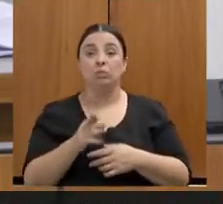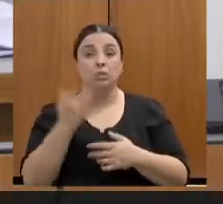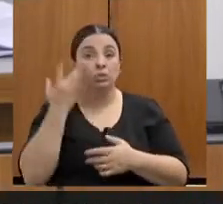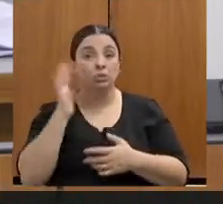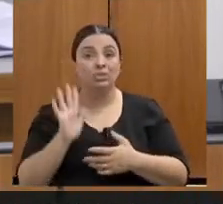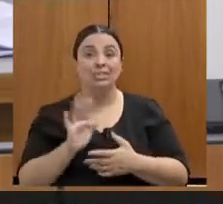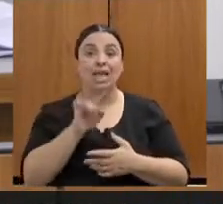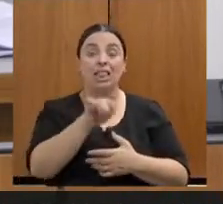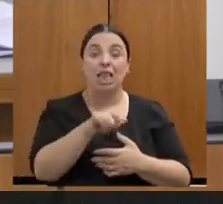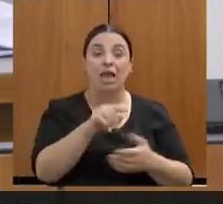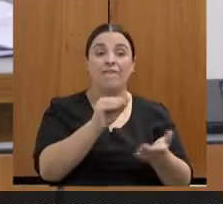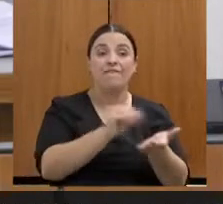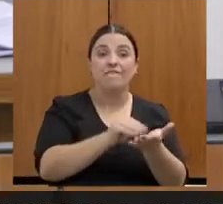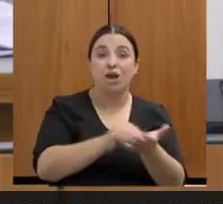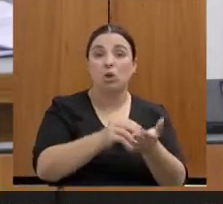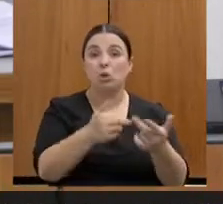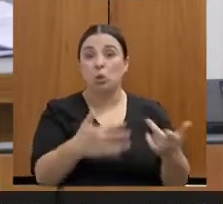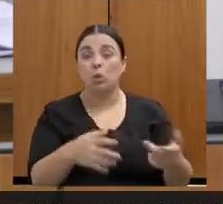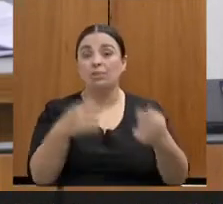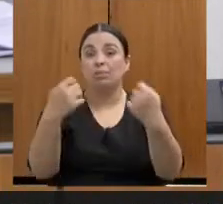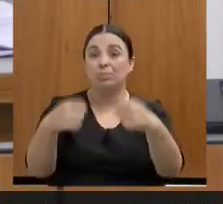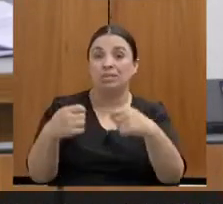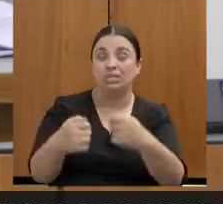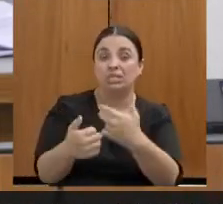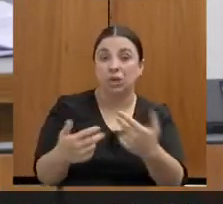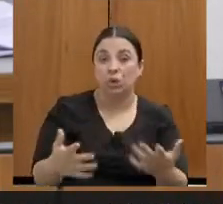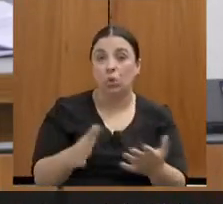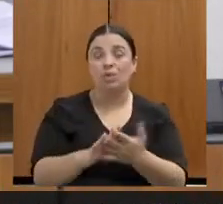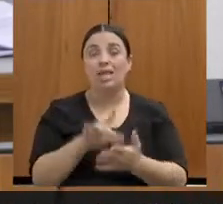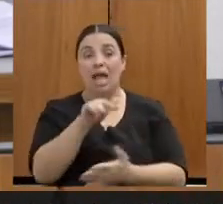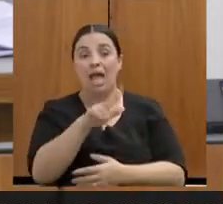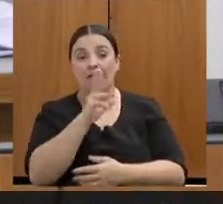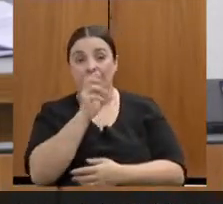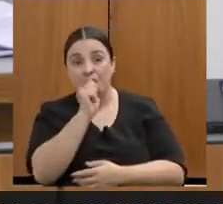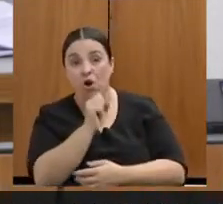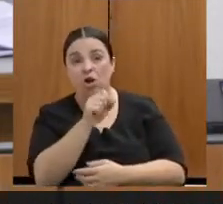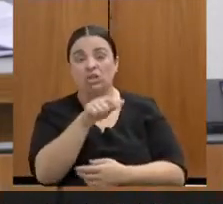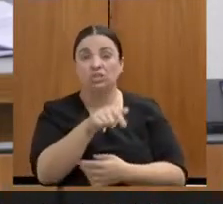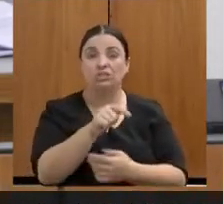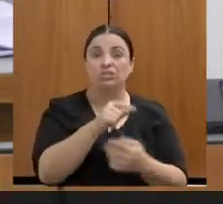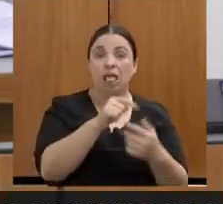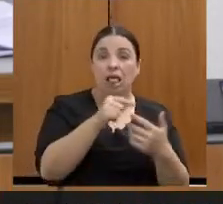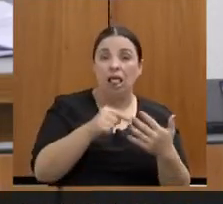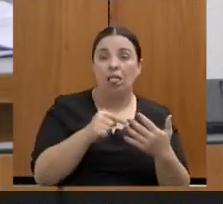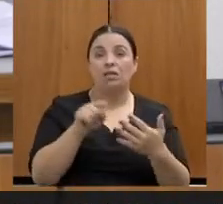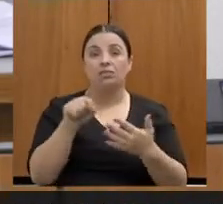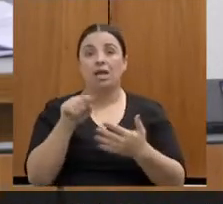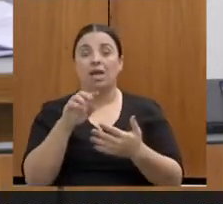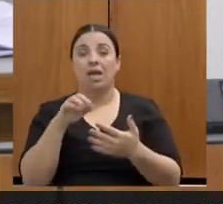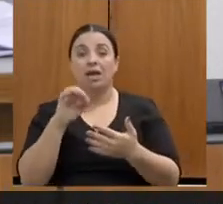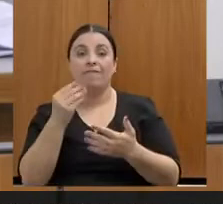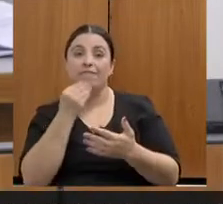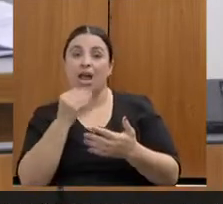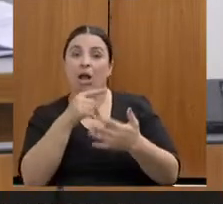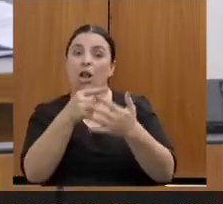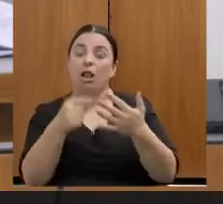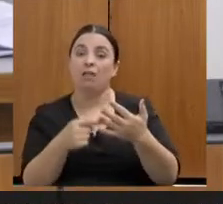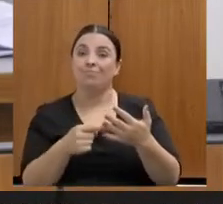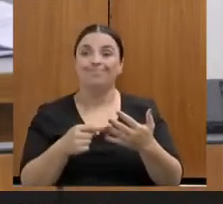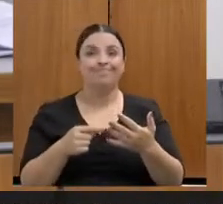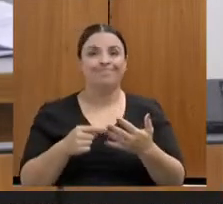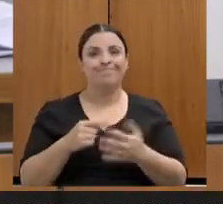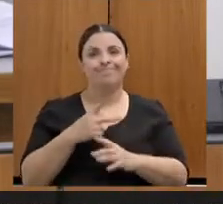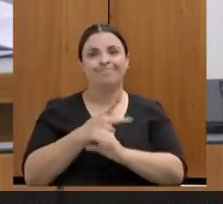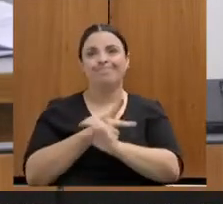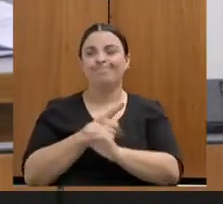precisando disso, ou tem como ponto forte X e tem como ponto fraco Y. A Polícia Civil não tinha isso reunido